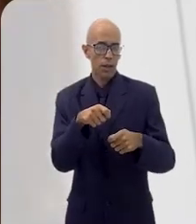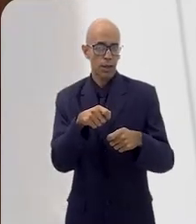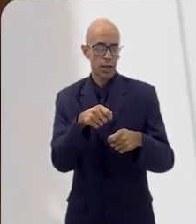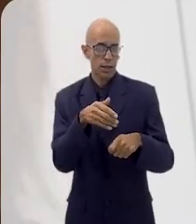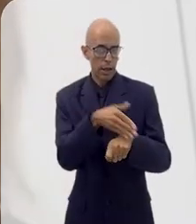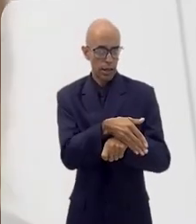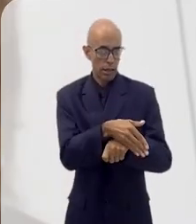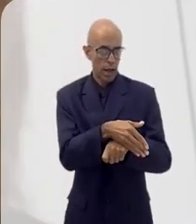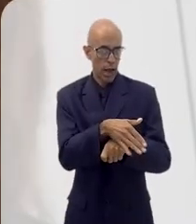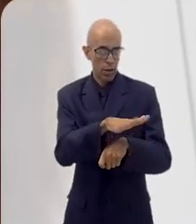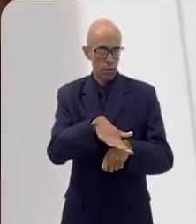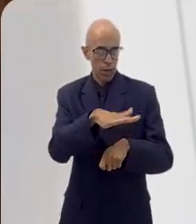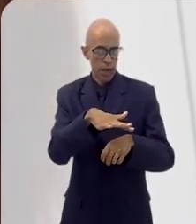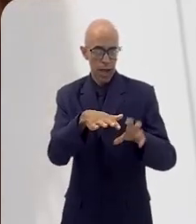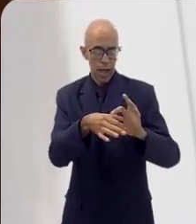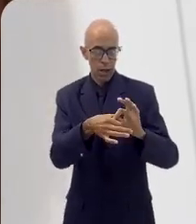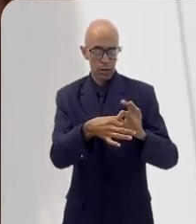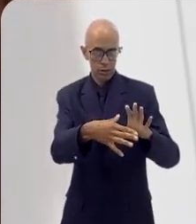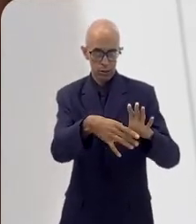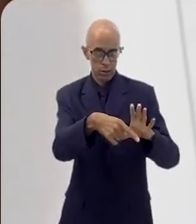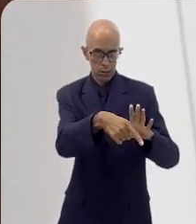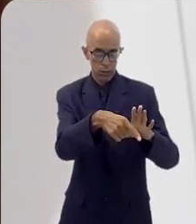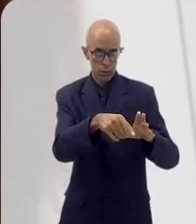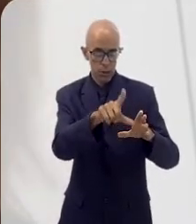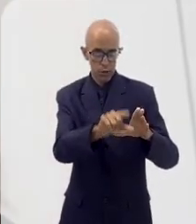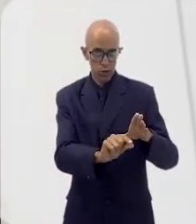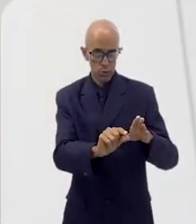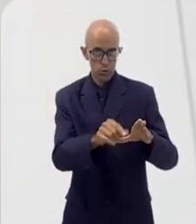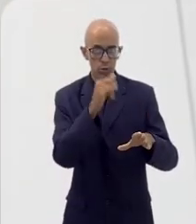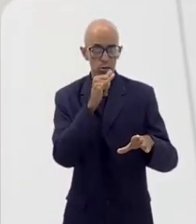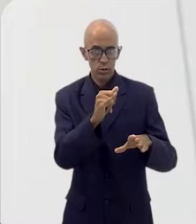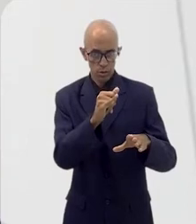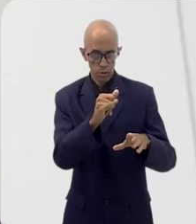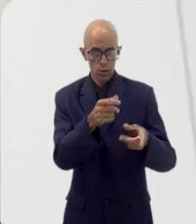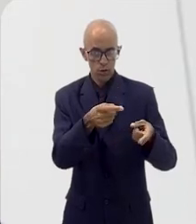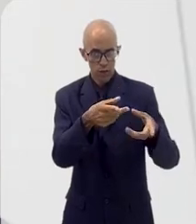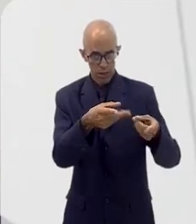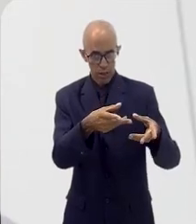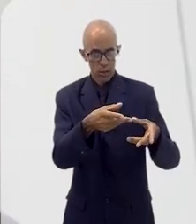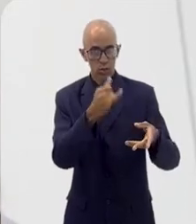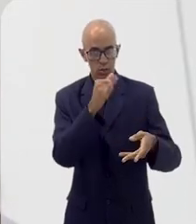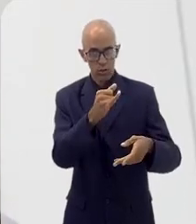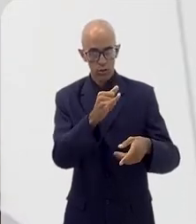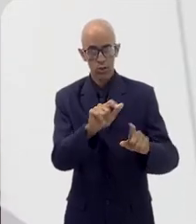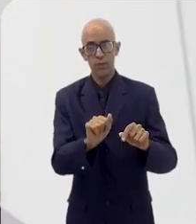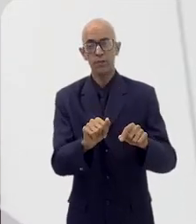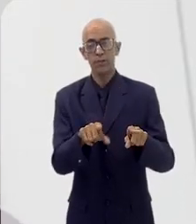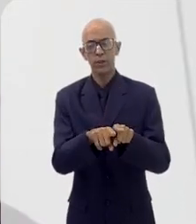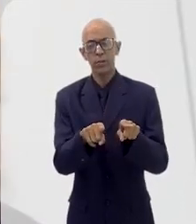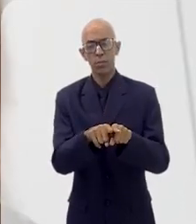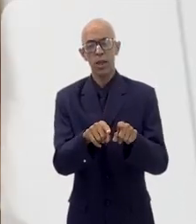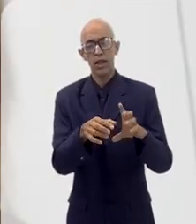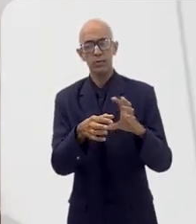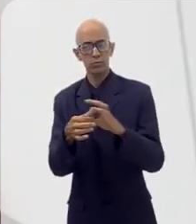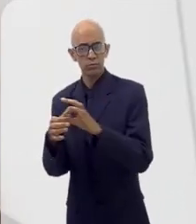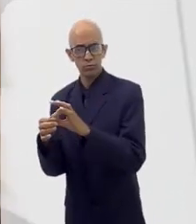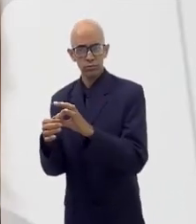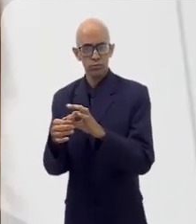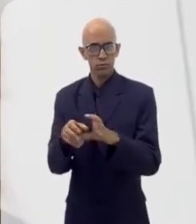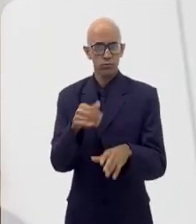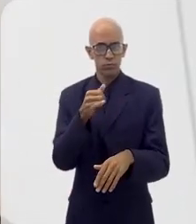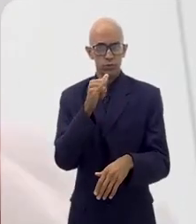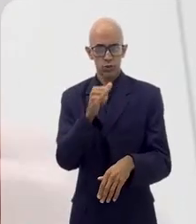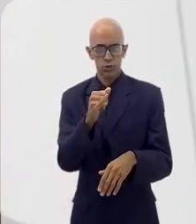seguinte para ele reduzir mais ainda essa conta. E outra coisa também que esse cenário da